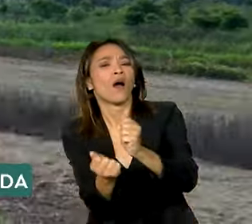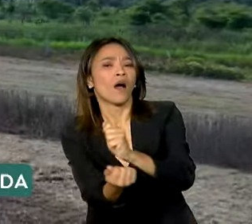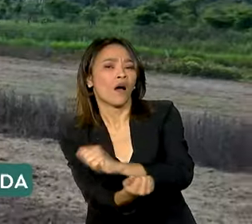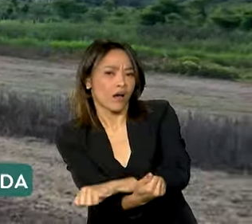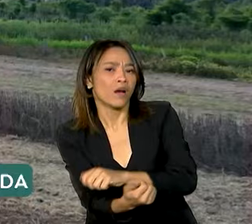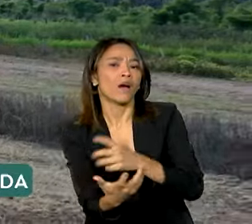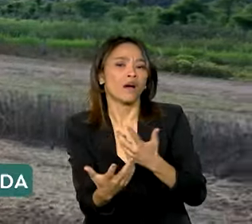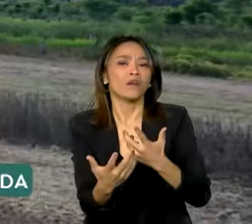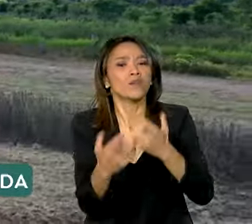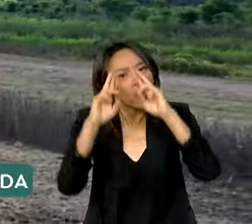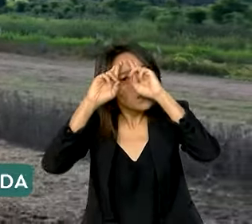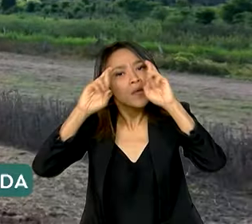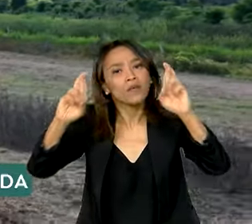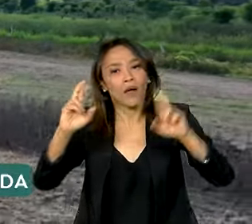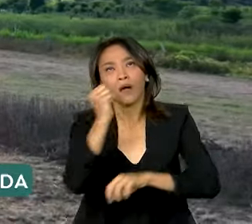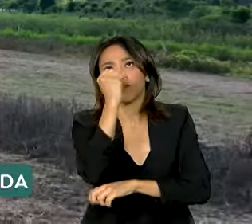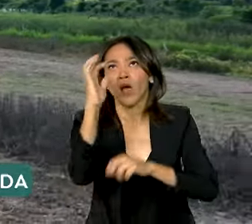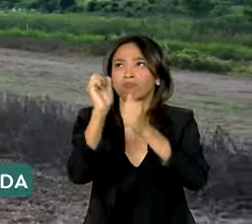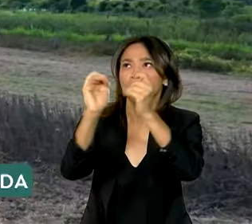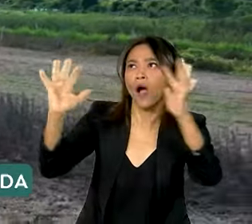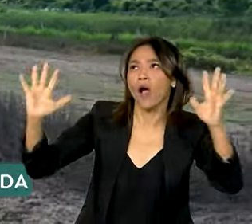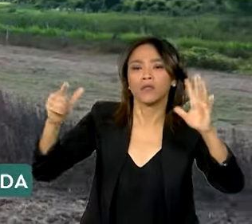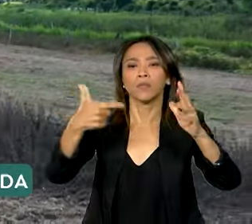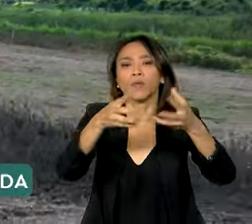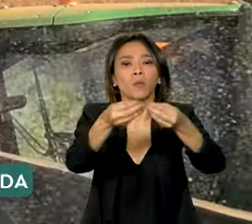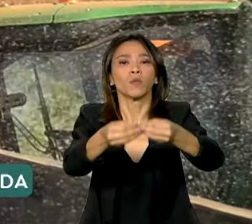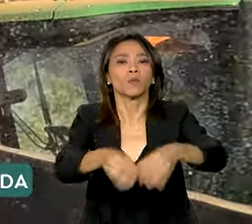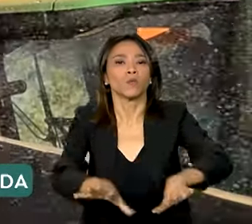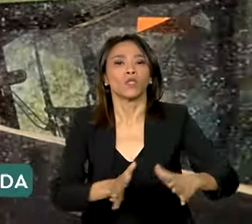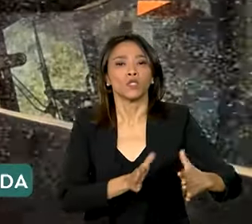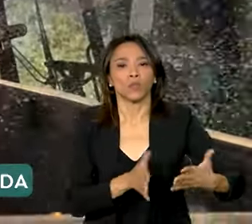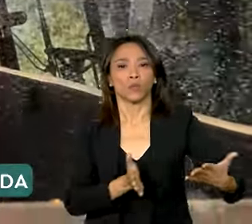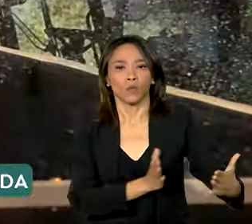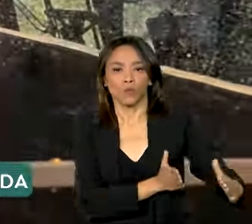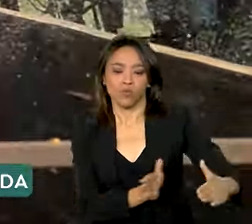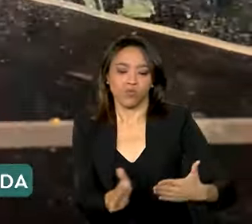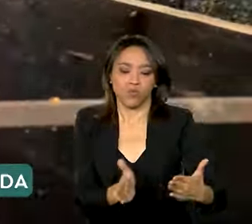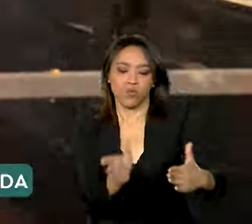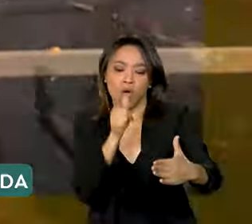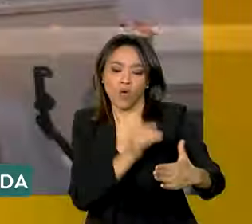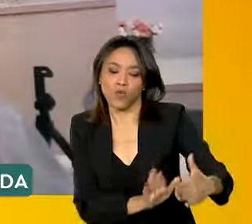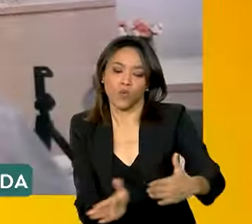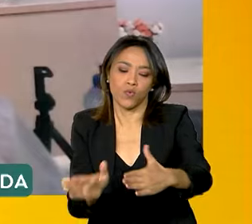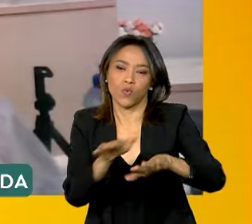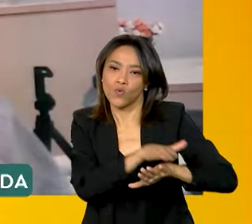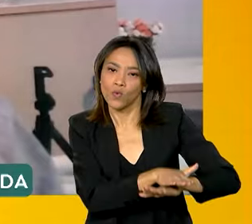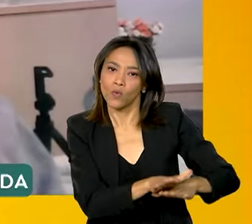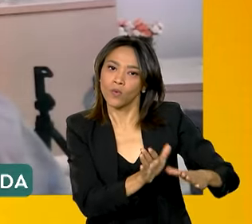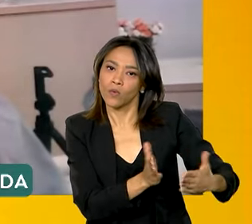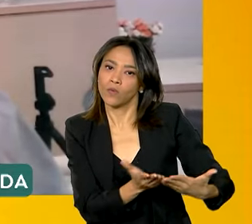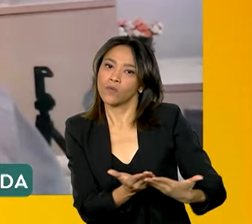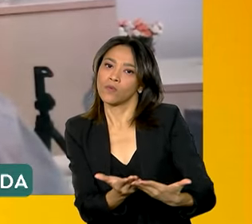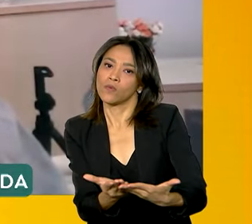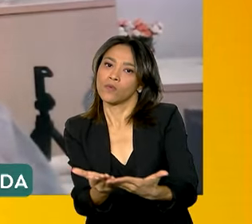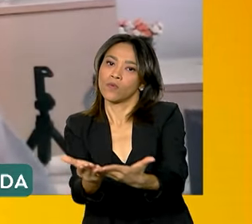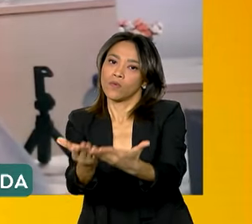ambientais, você consegue fazer algo perfeitamente, menos impactante, e, consequentemente, o resultado